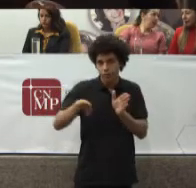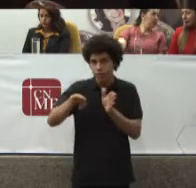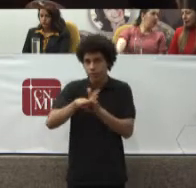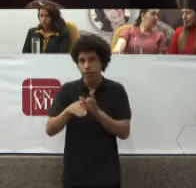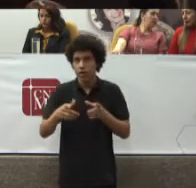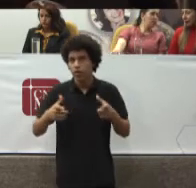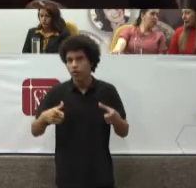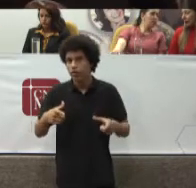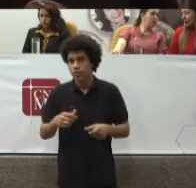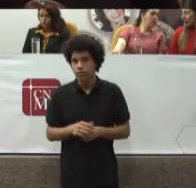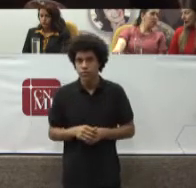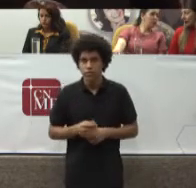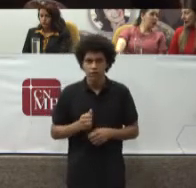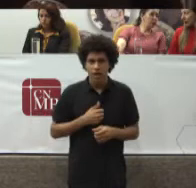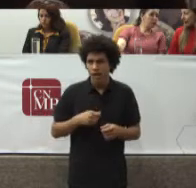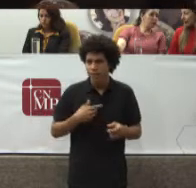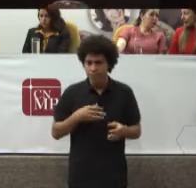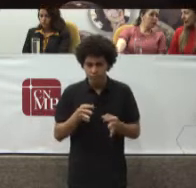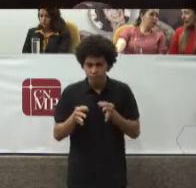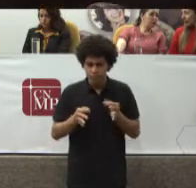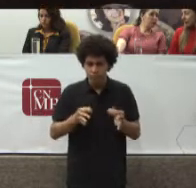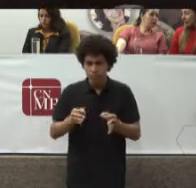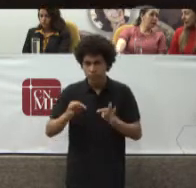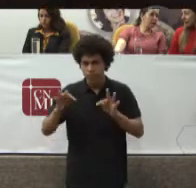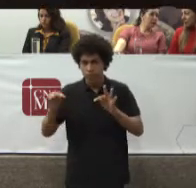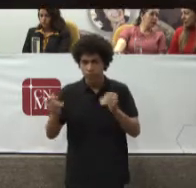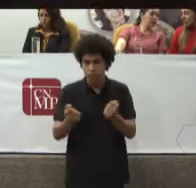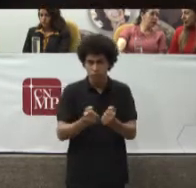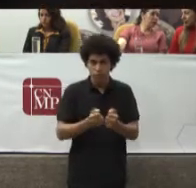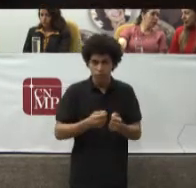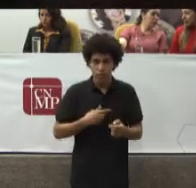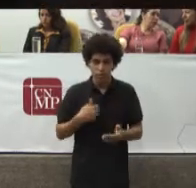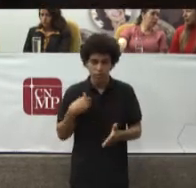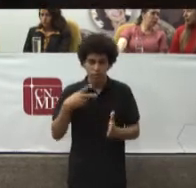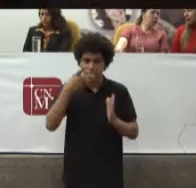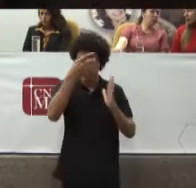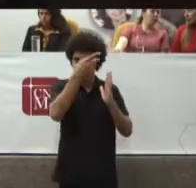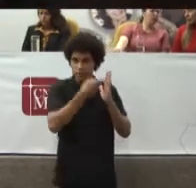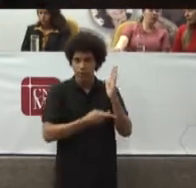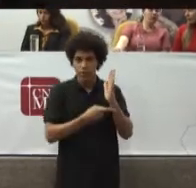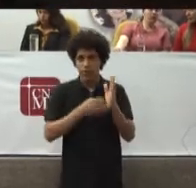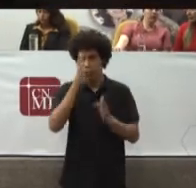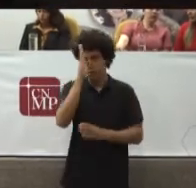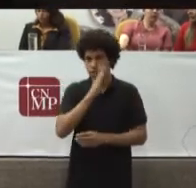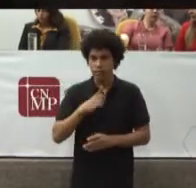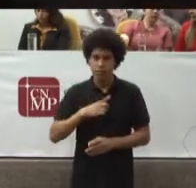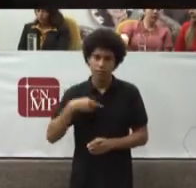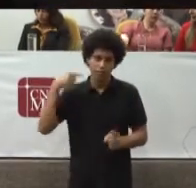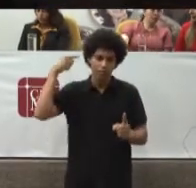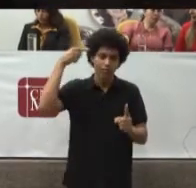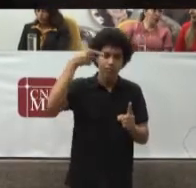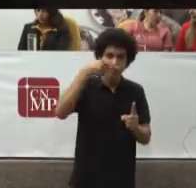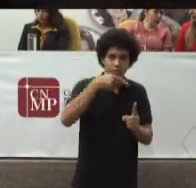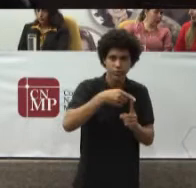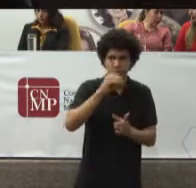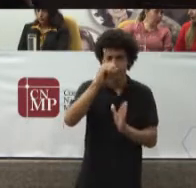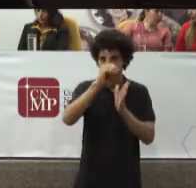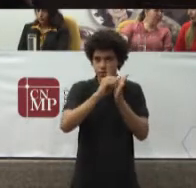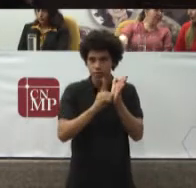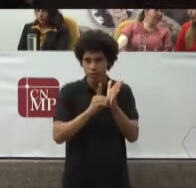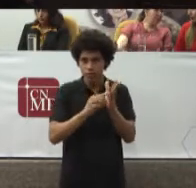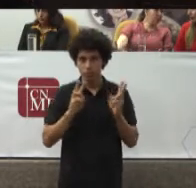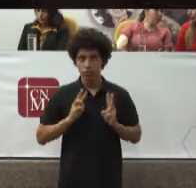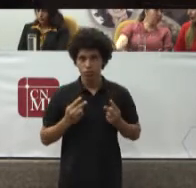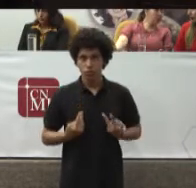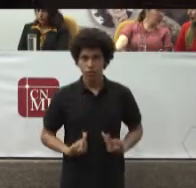Estabelecer Ações Nacionais Que tivessem Objetivos De direitos Humanos Incluindo O